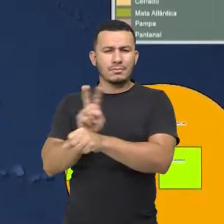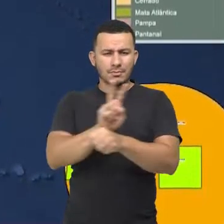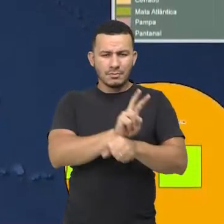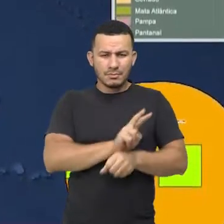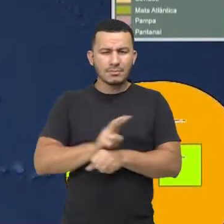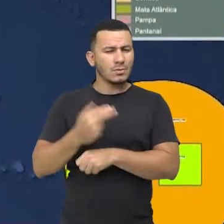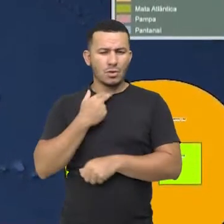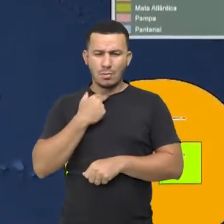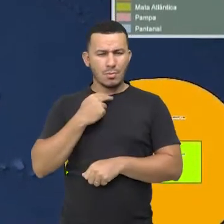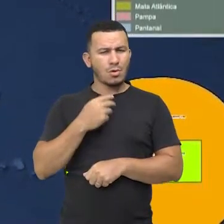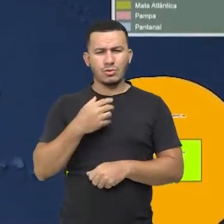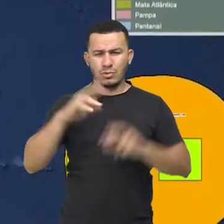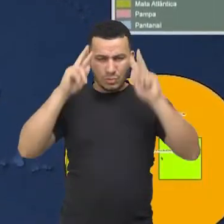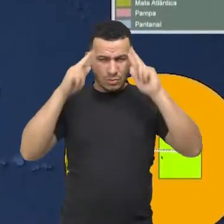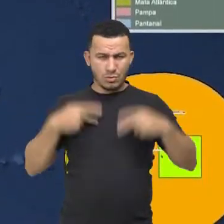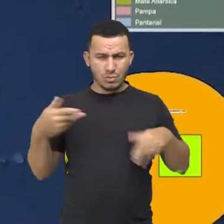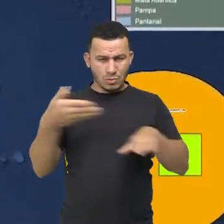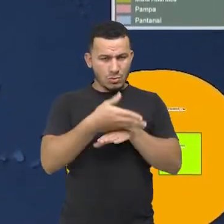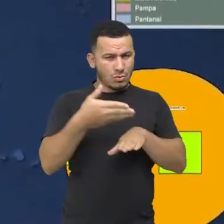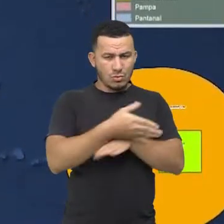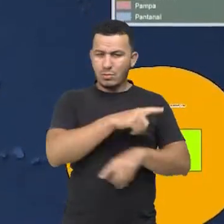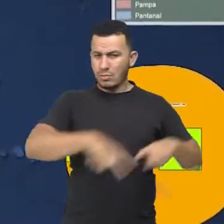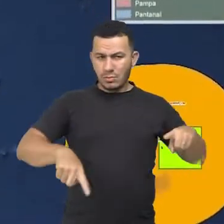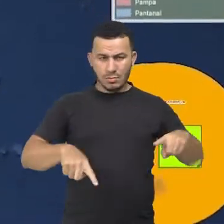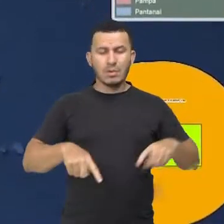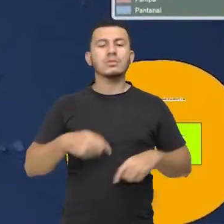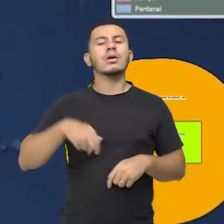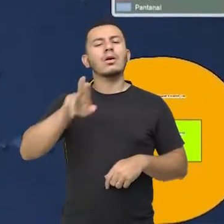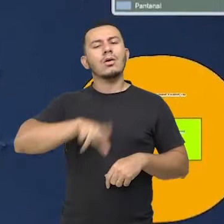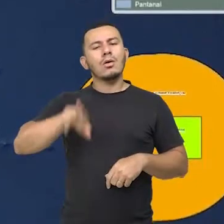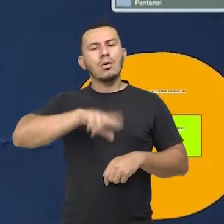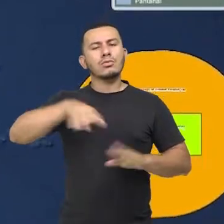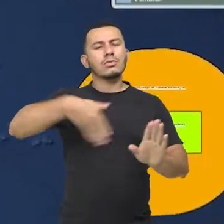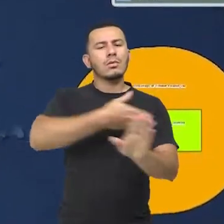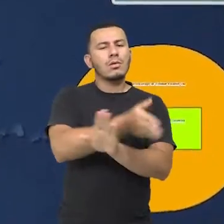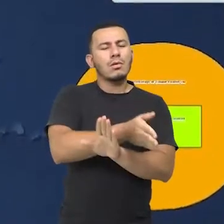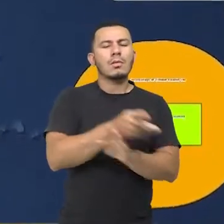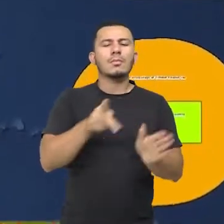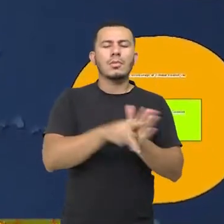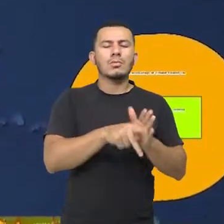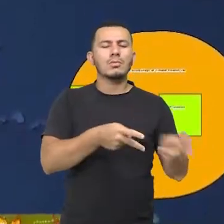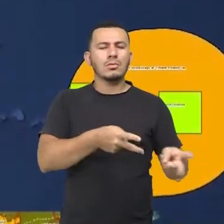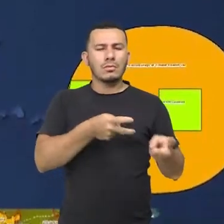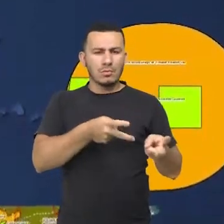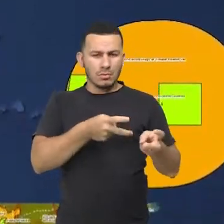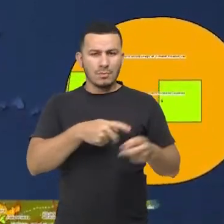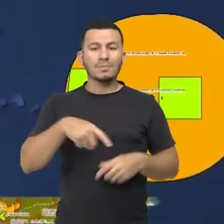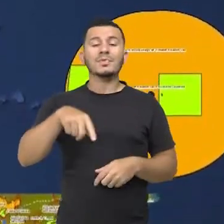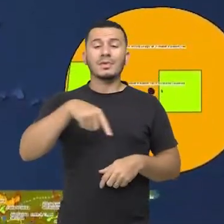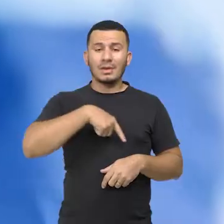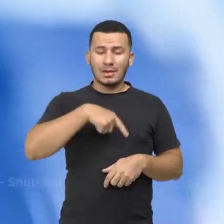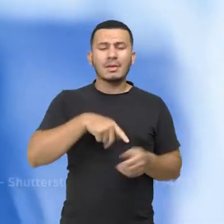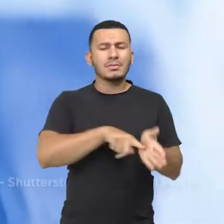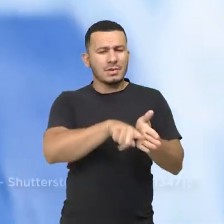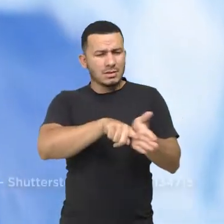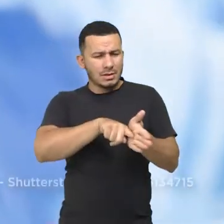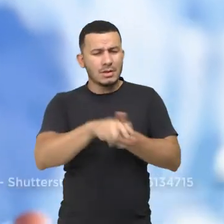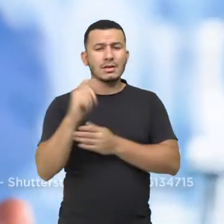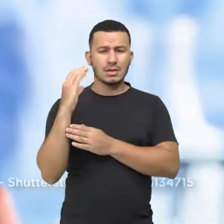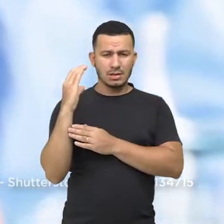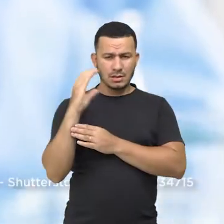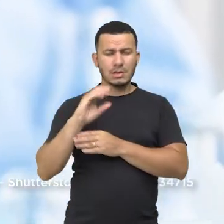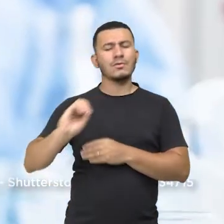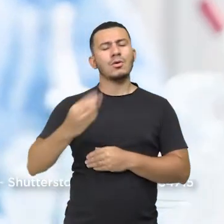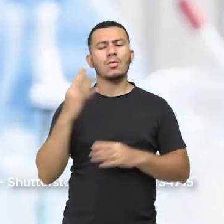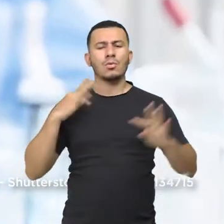habitadas pelo homem, sendo admitido apenas o uso indireto dos seus recursos naturais, em atividades como pesquisa científica e